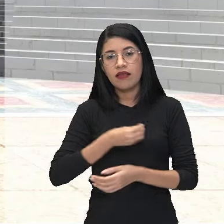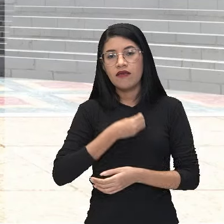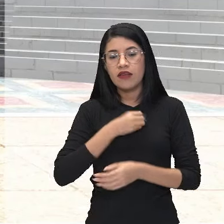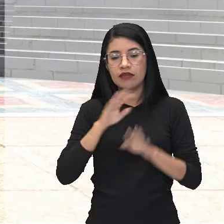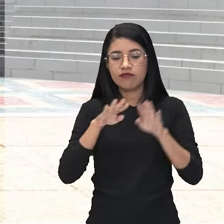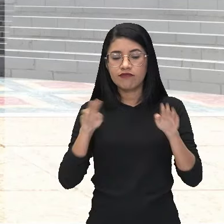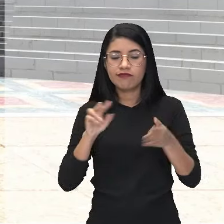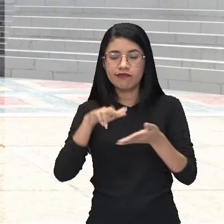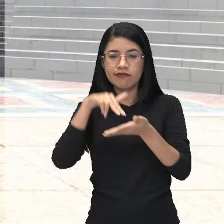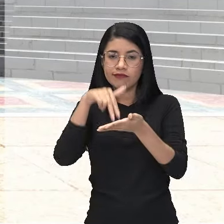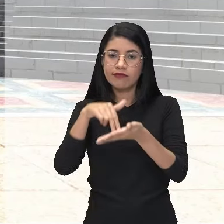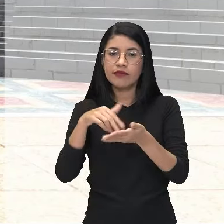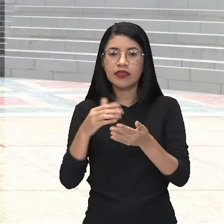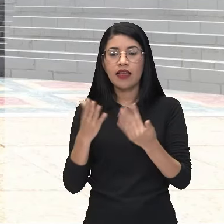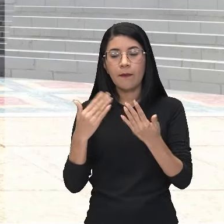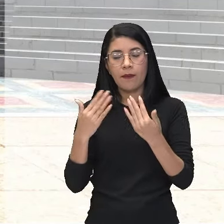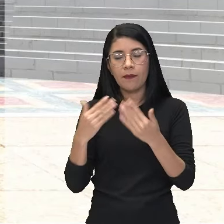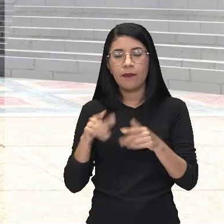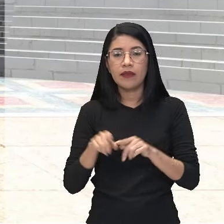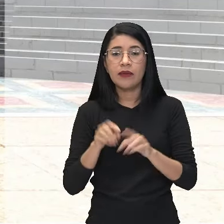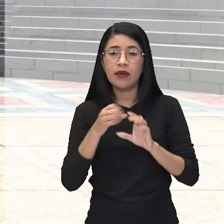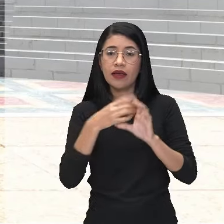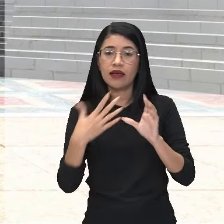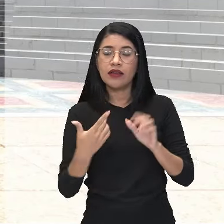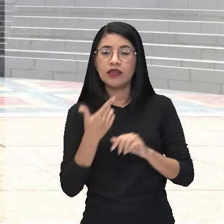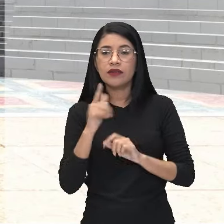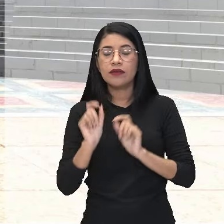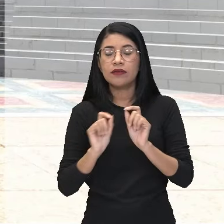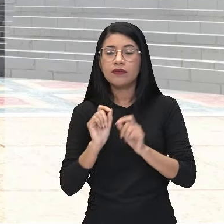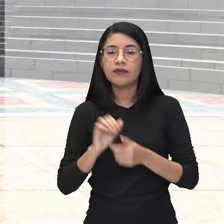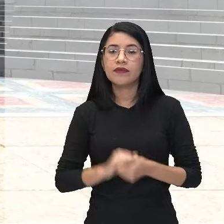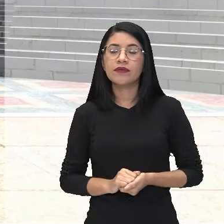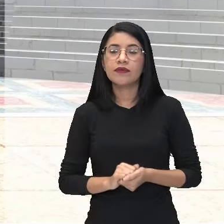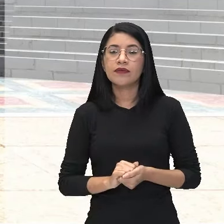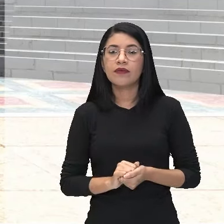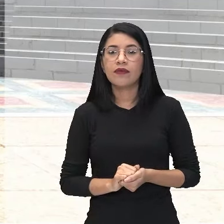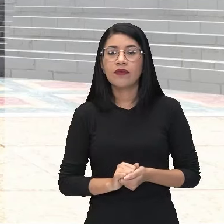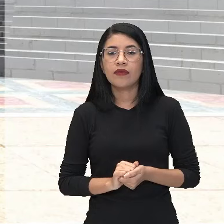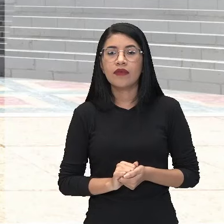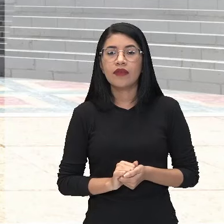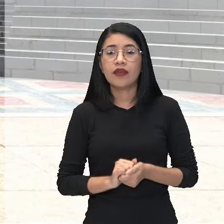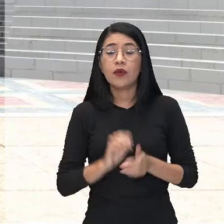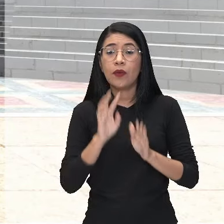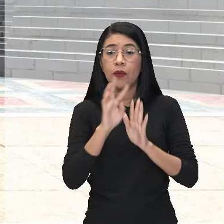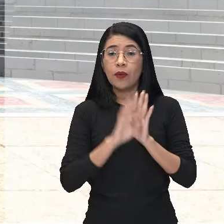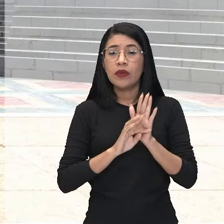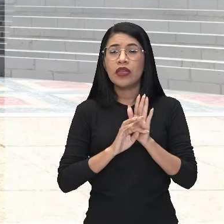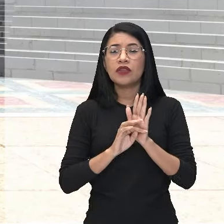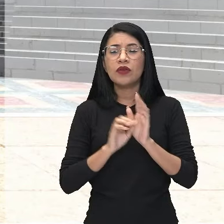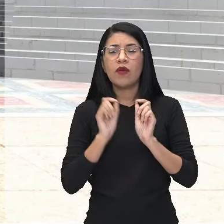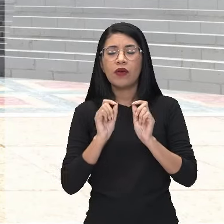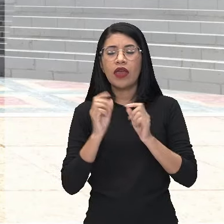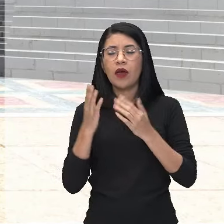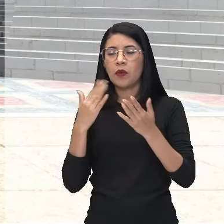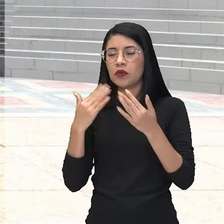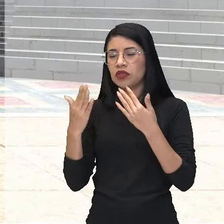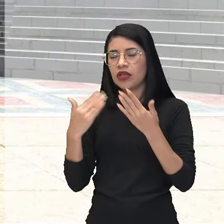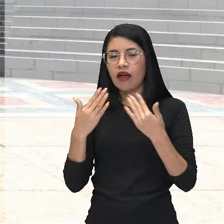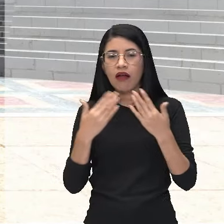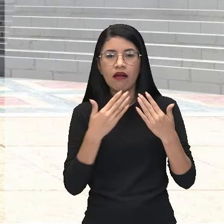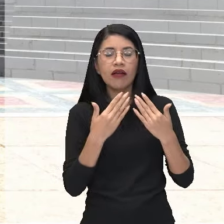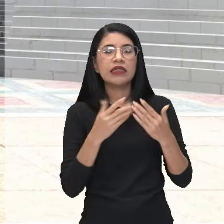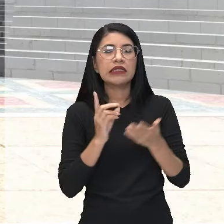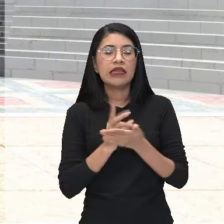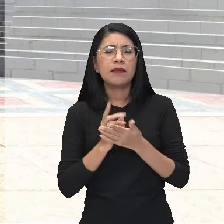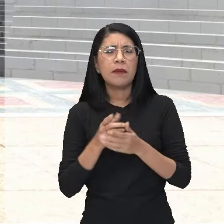ok? Vamos ver, então, as características desse gênero dramático. Primeiro, texto em forma de diálogos, né? Viram lá o